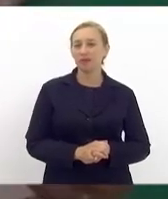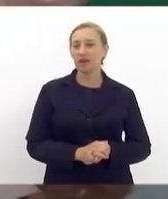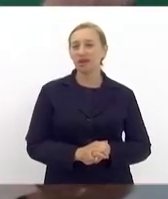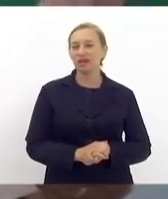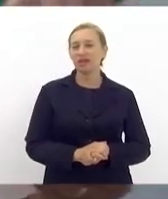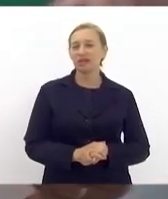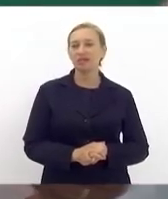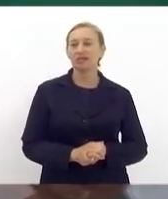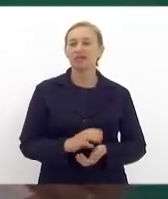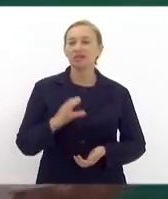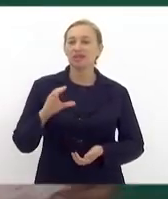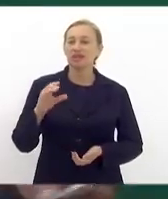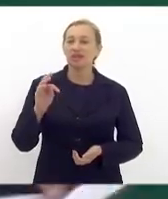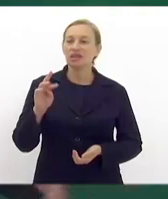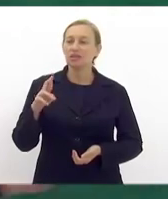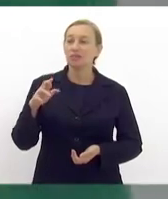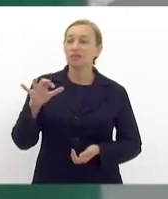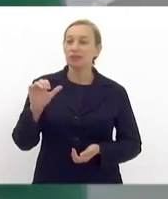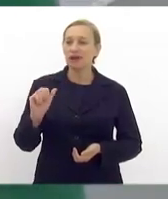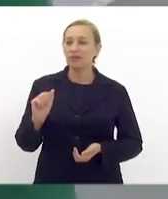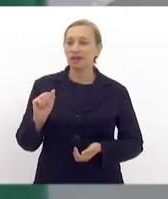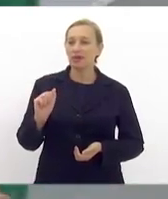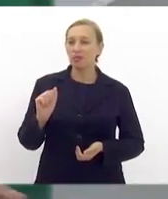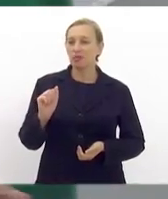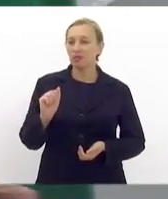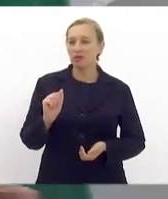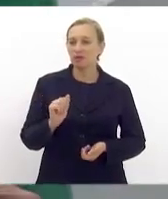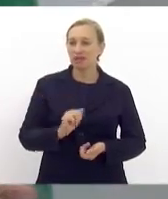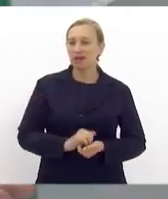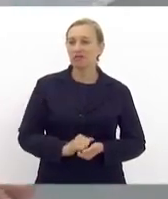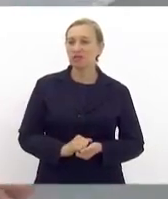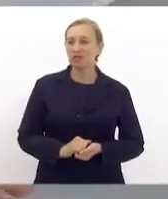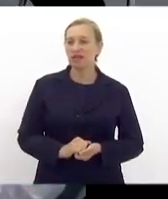Que honra. Para que, mais uma vez,